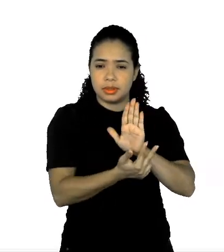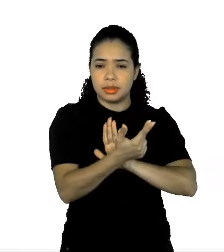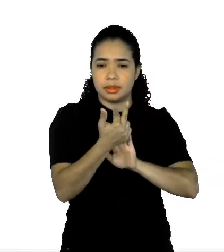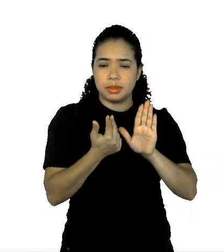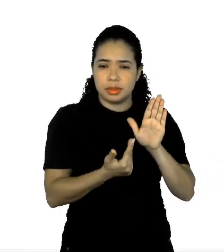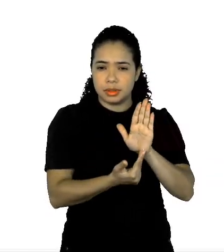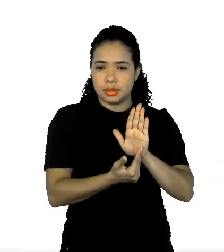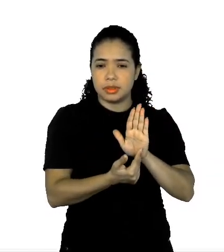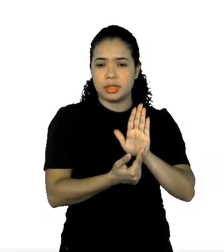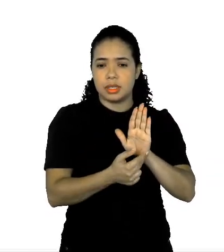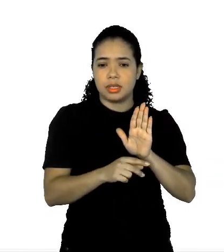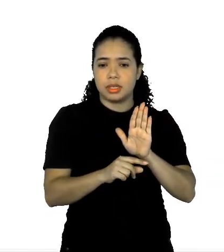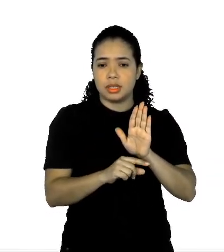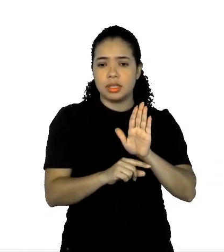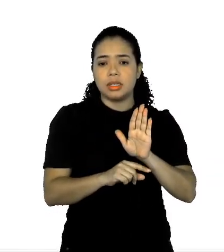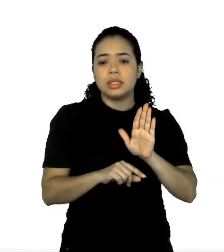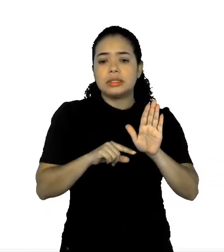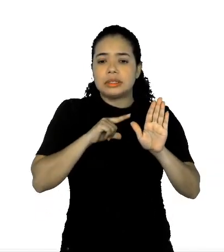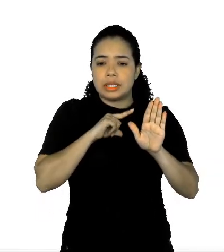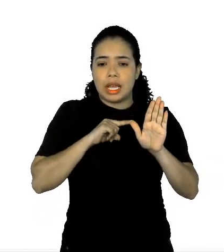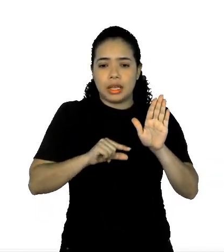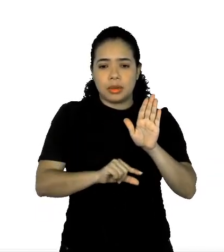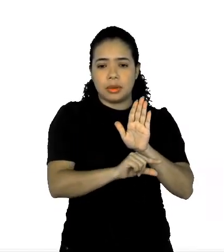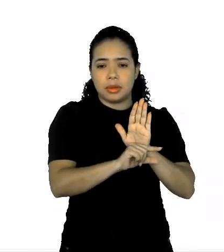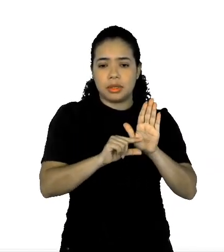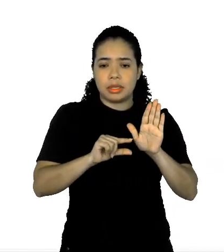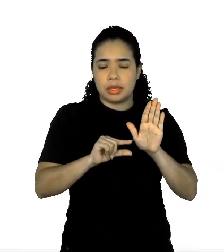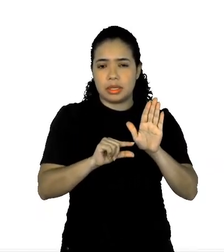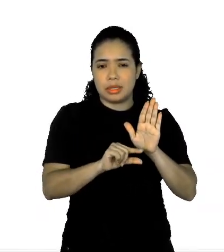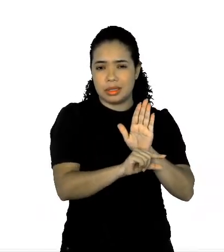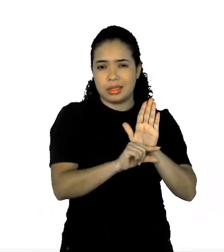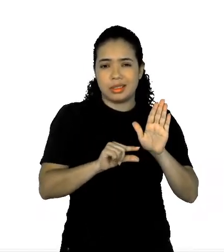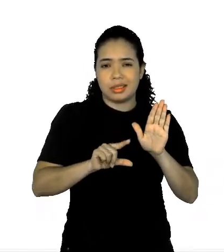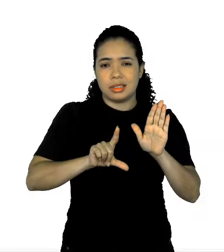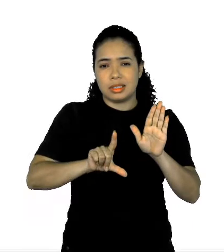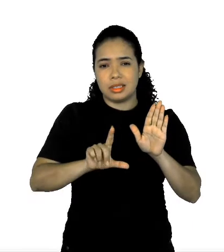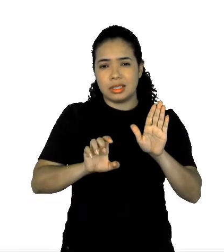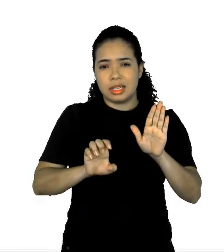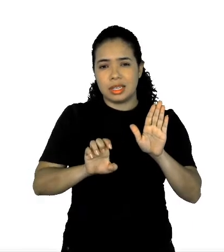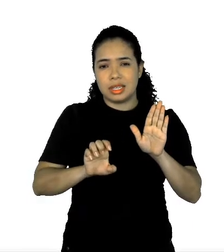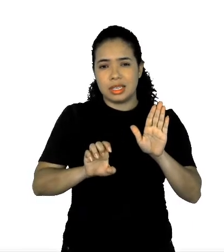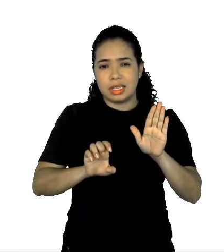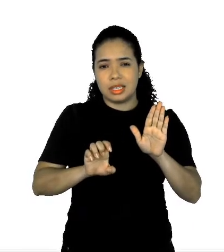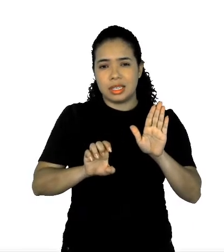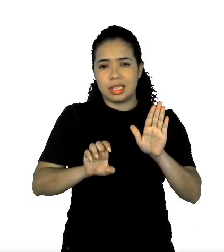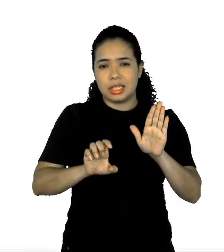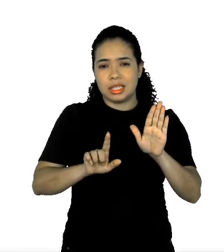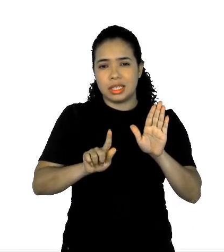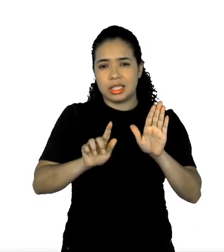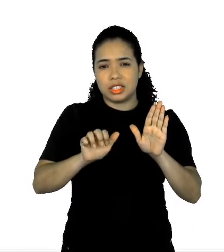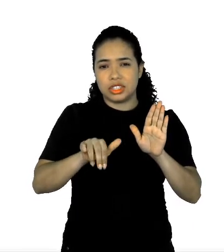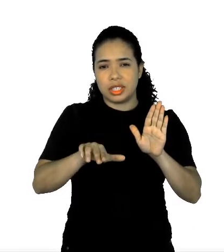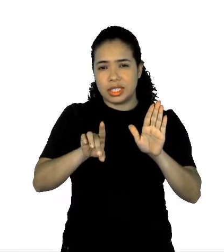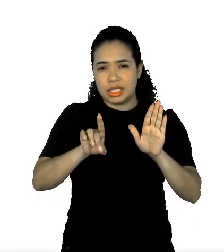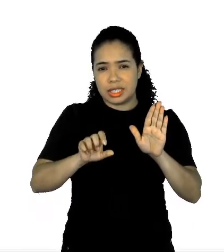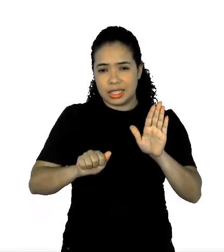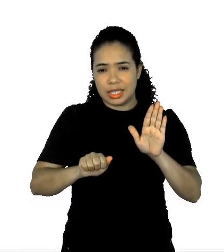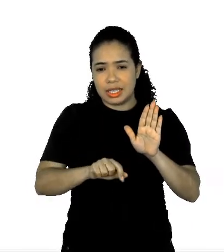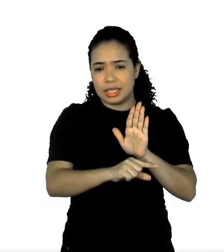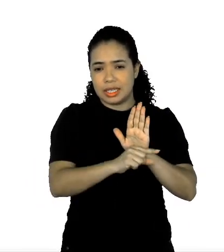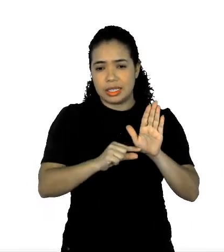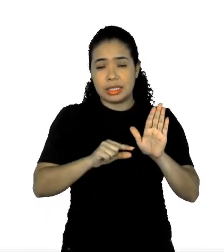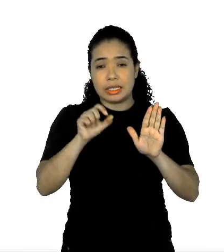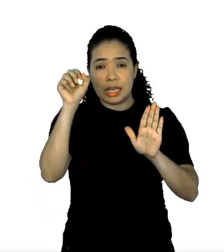legenda explicando esse mapa. Então, aqui diz o seguinte, né, em azul, que vem isso aqui, que vem as informações,